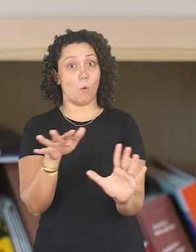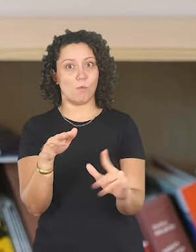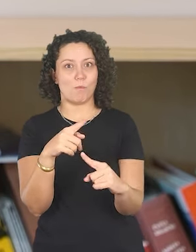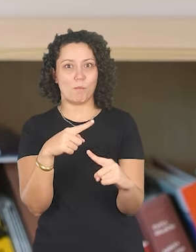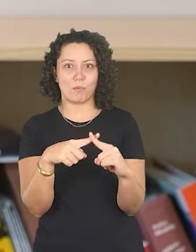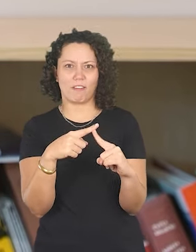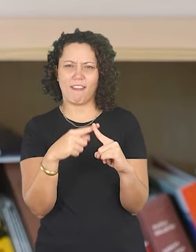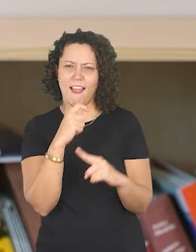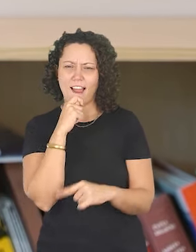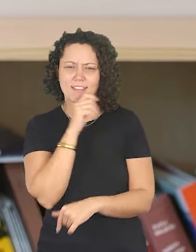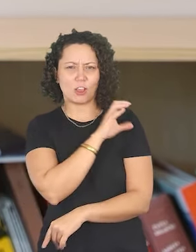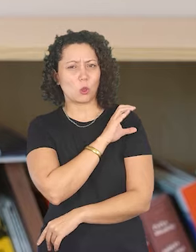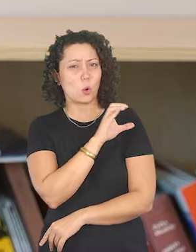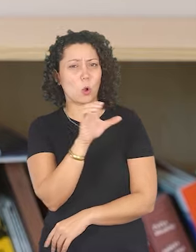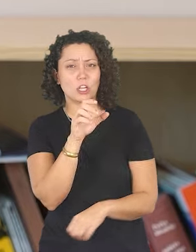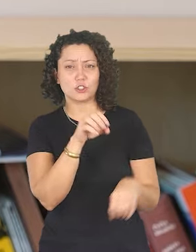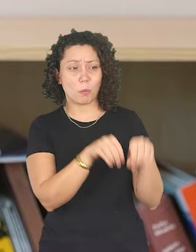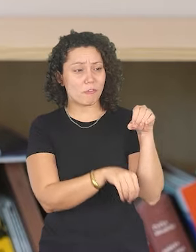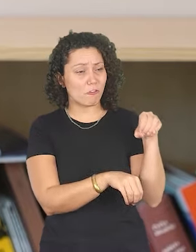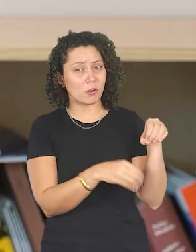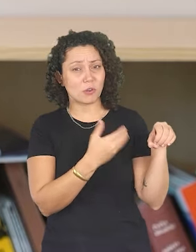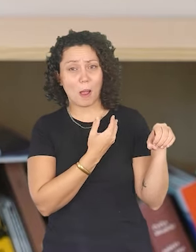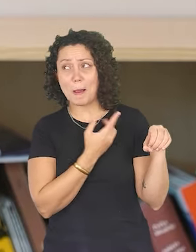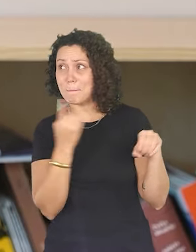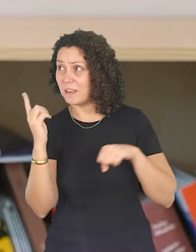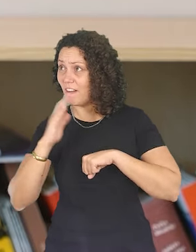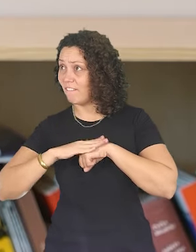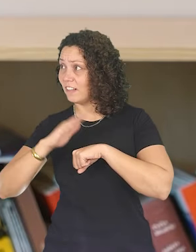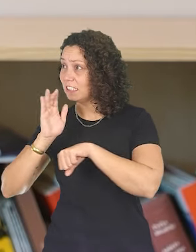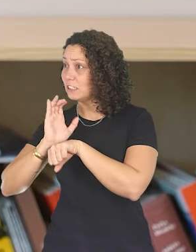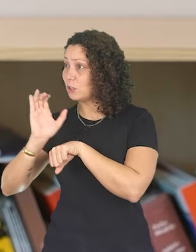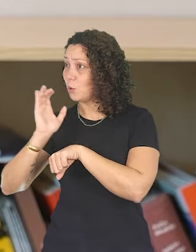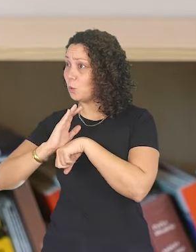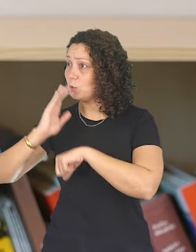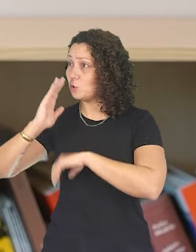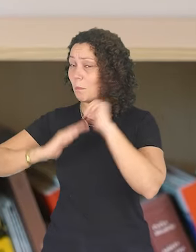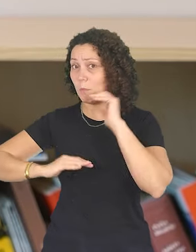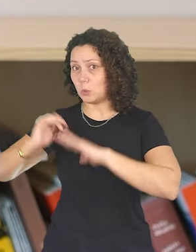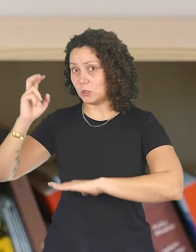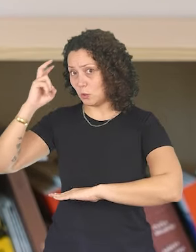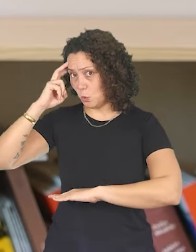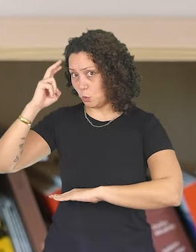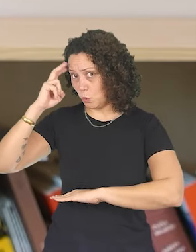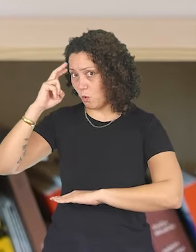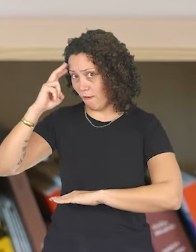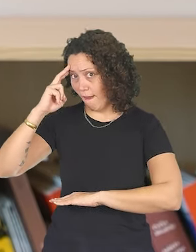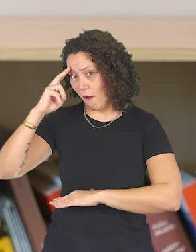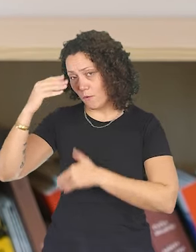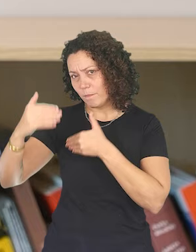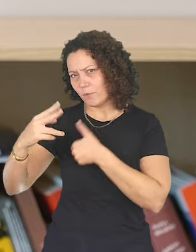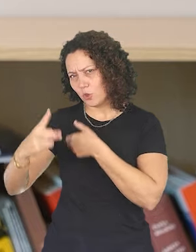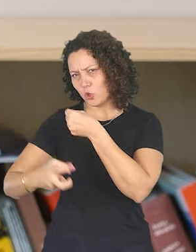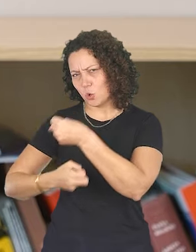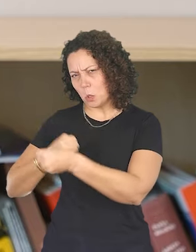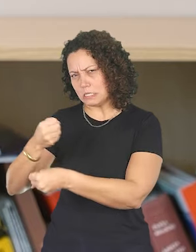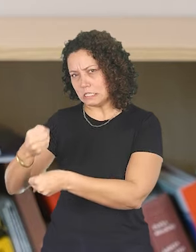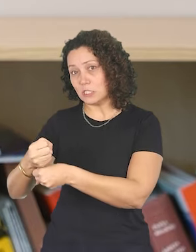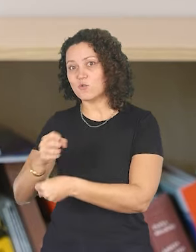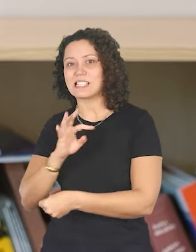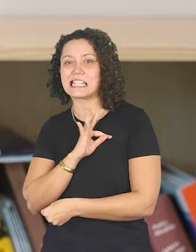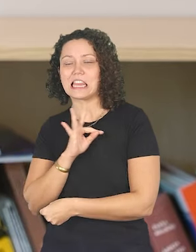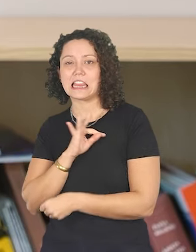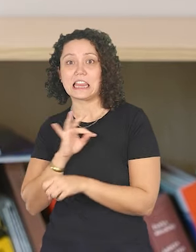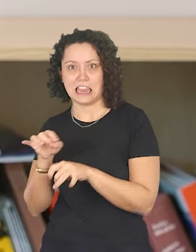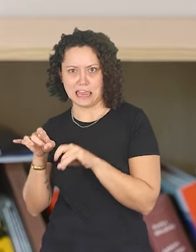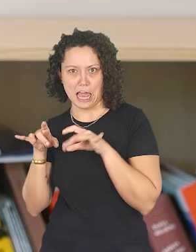formando no colégio, não sabia muito bem o que fazer. Uma amiga fazer um curso de produção cultural, tecnólogo, de dois anos, que eu achei muito